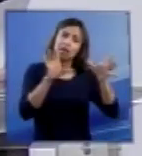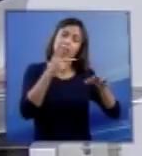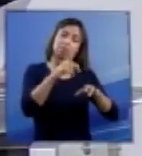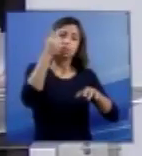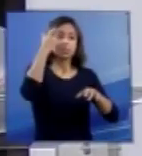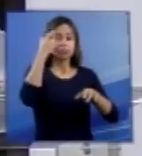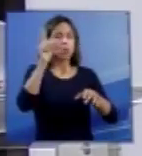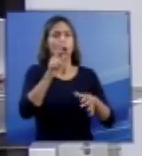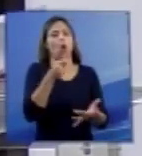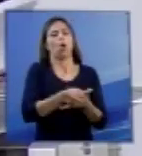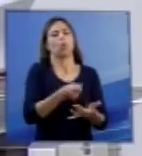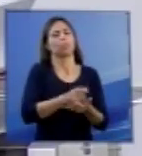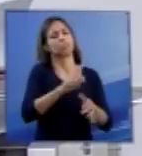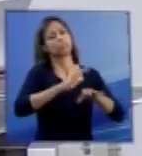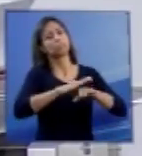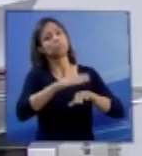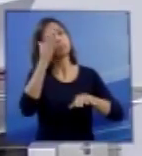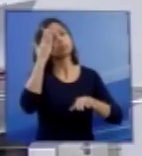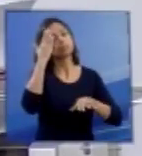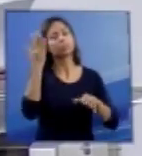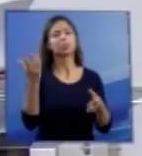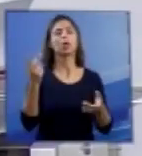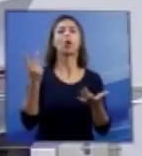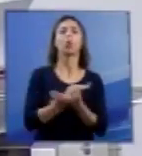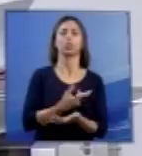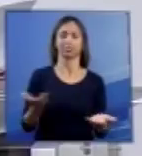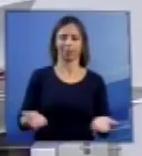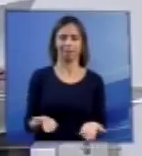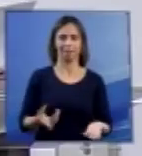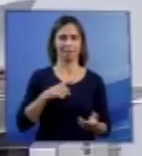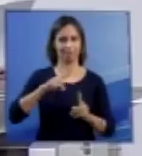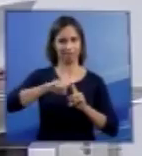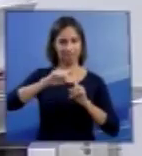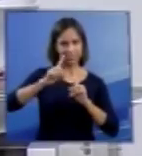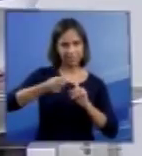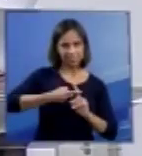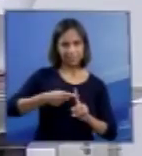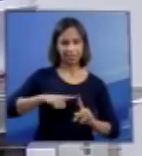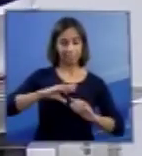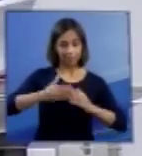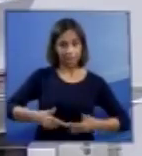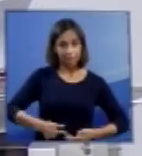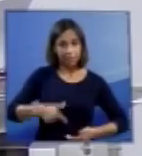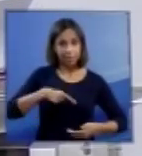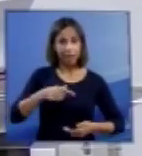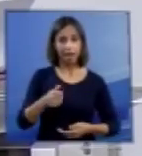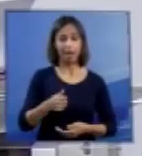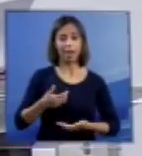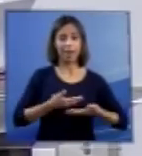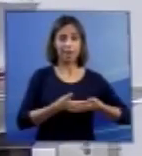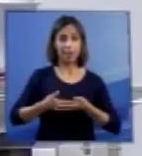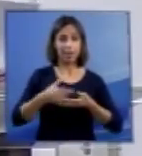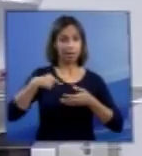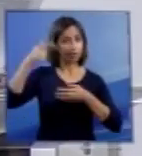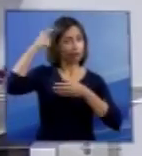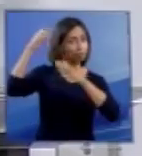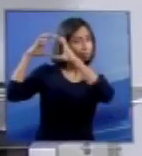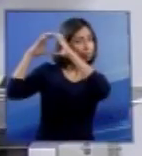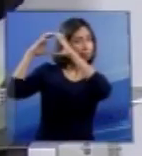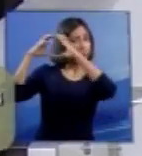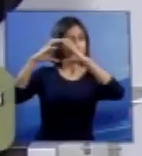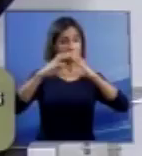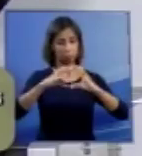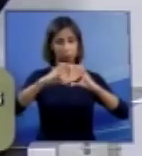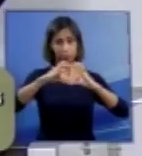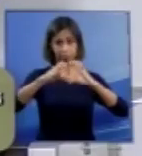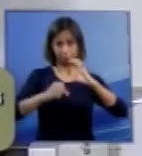acontece no caso da gestação de anencefalos é que um grande número de mulheres tem seu direito à